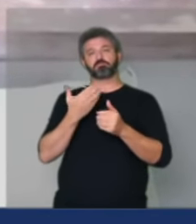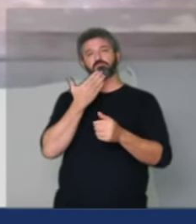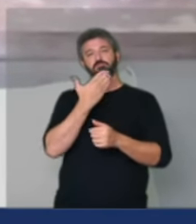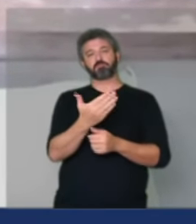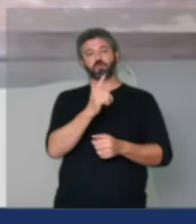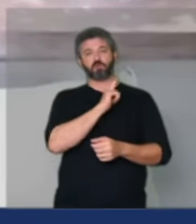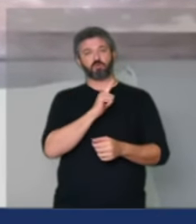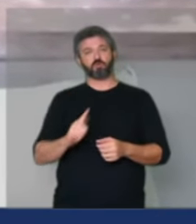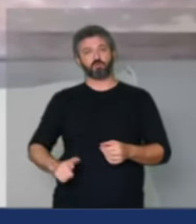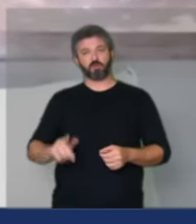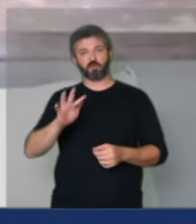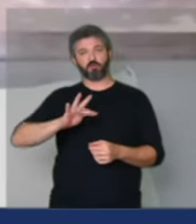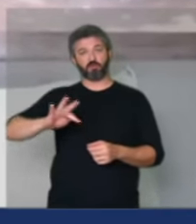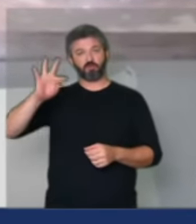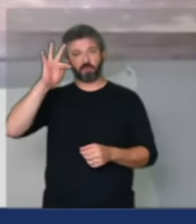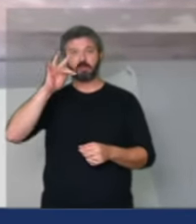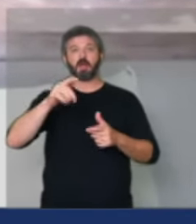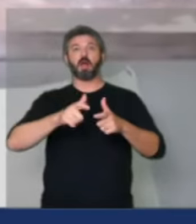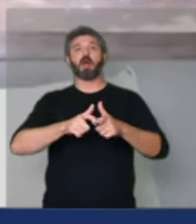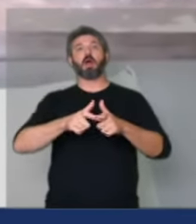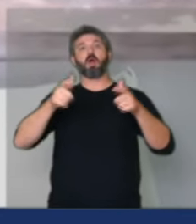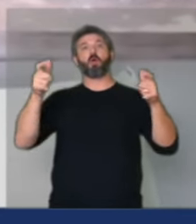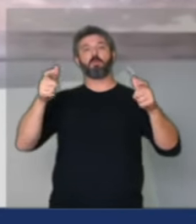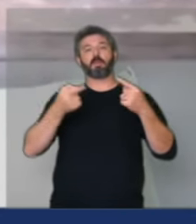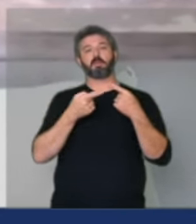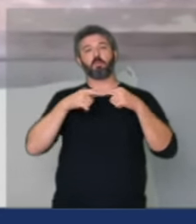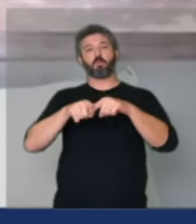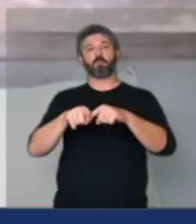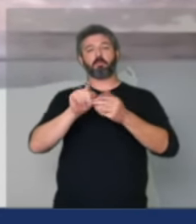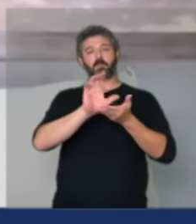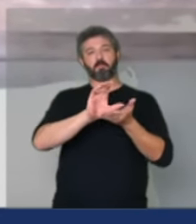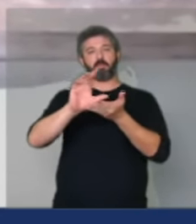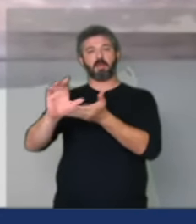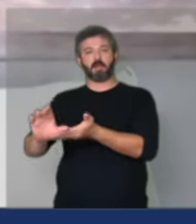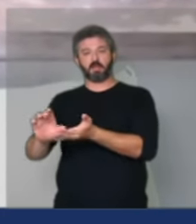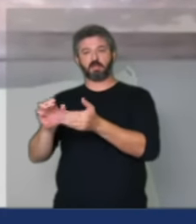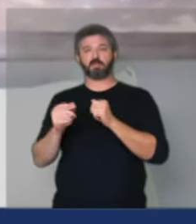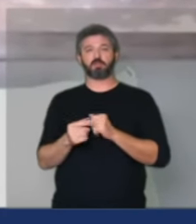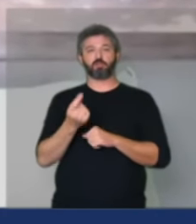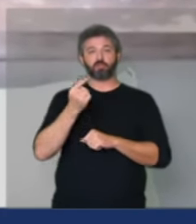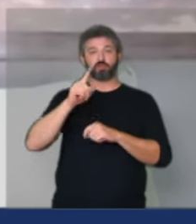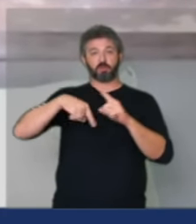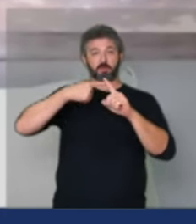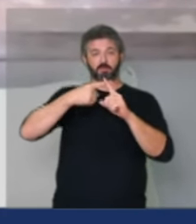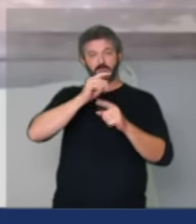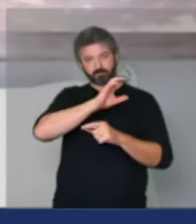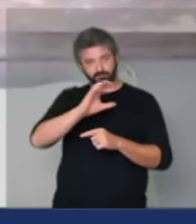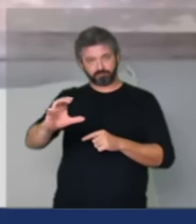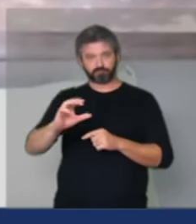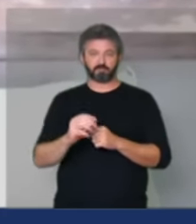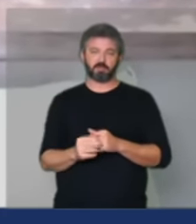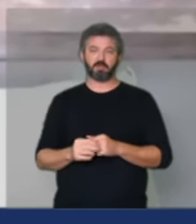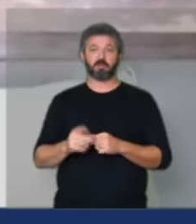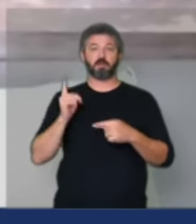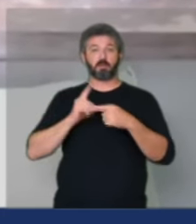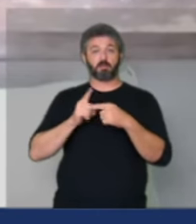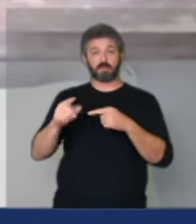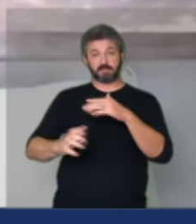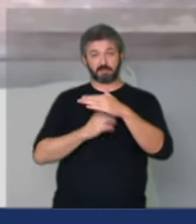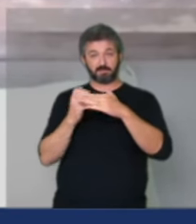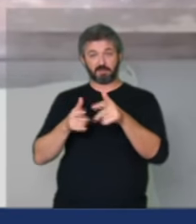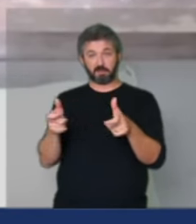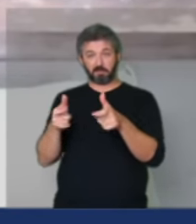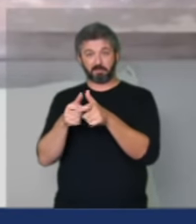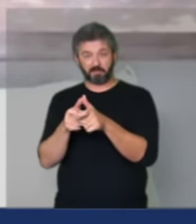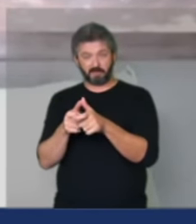federal possa ampliar as linhas de crédito alocar mais recursos para que os micros e pequenos